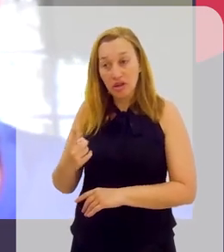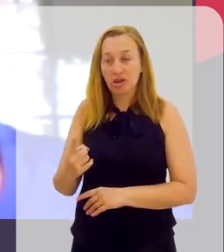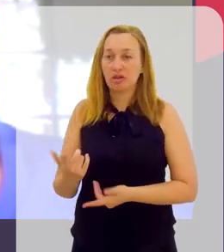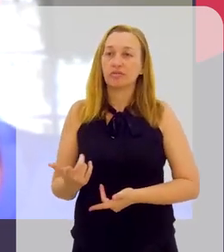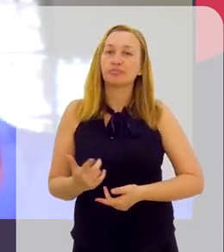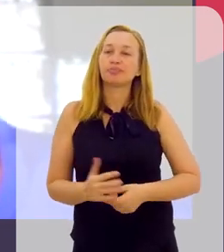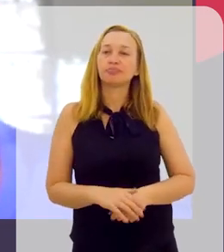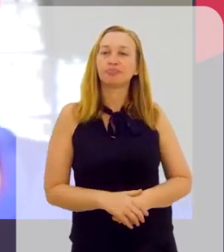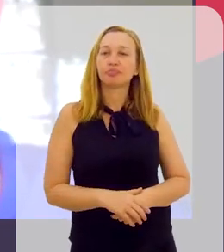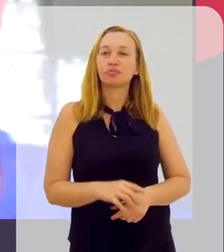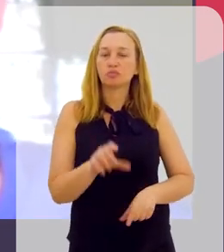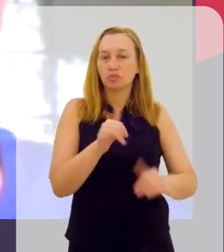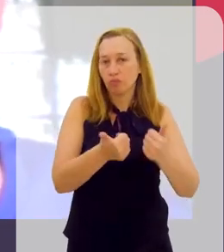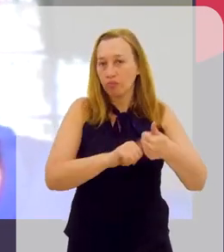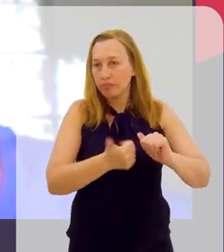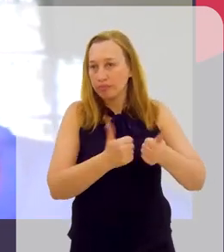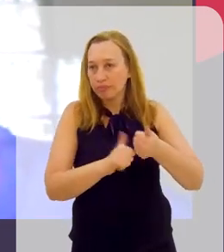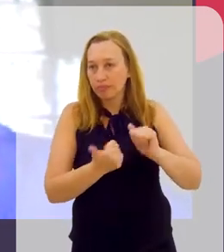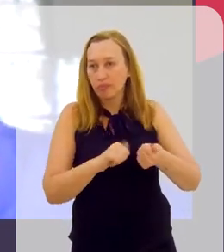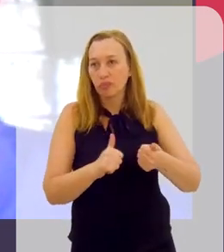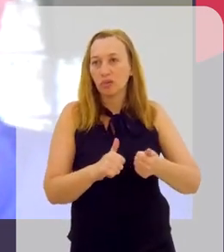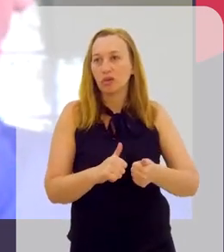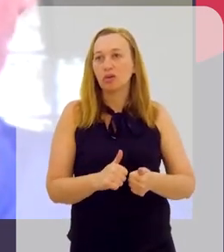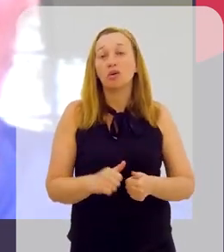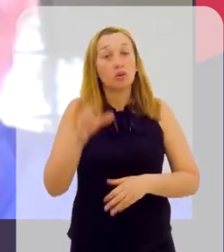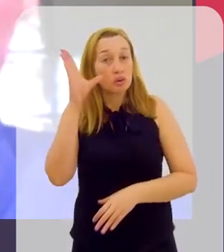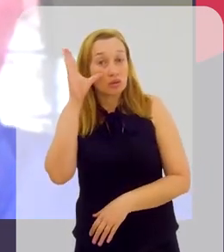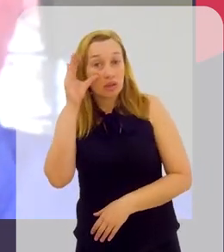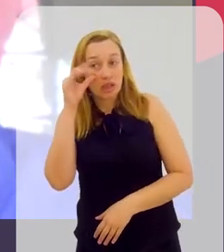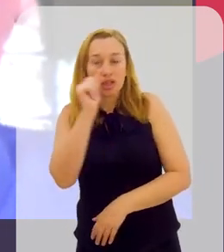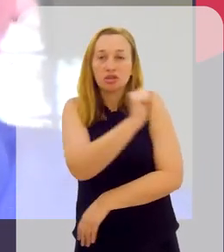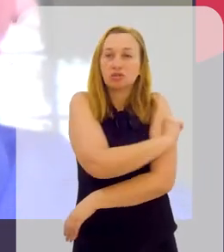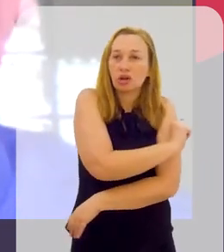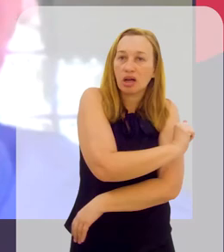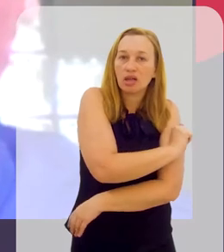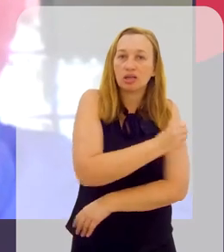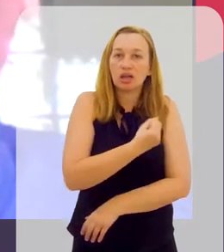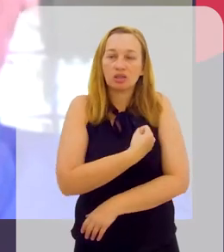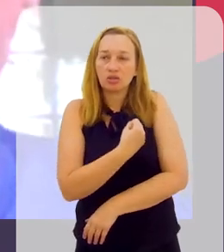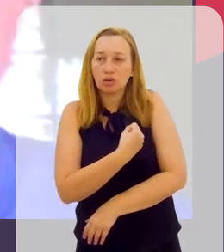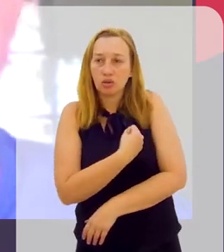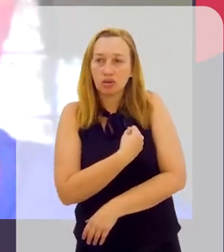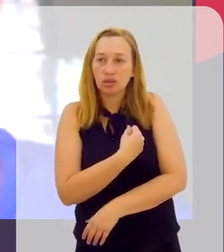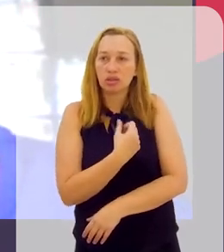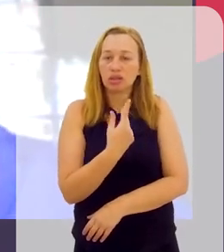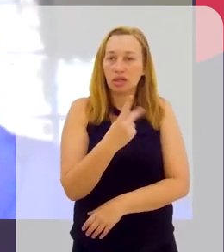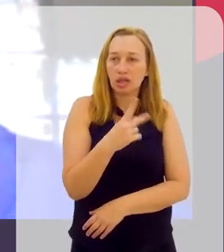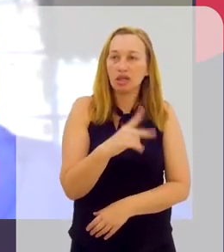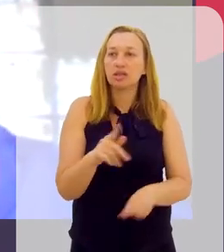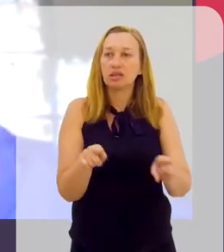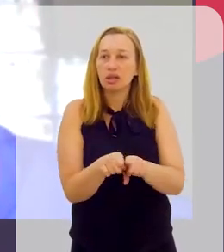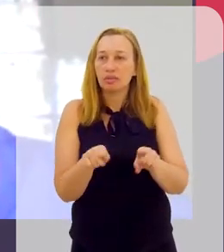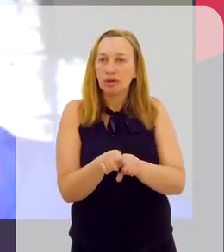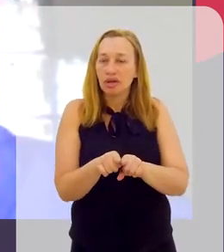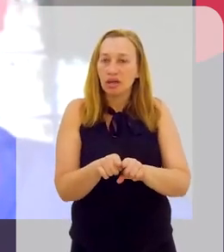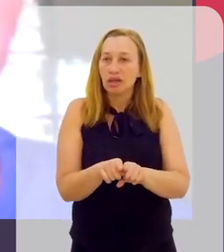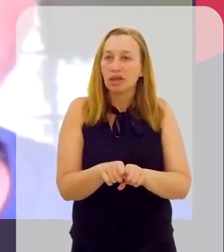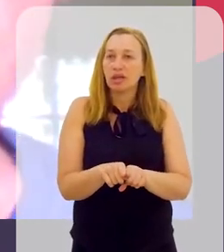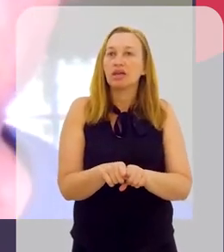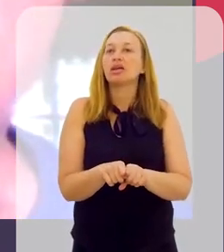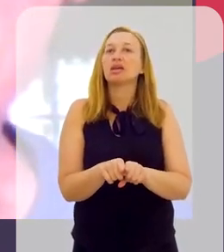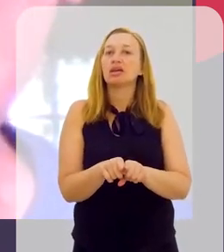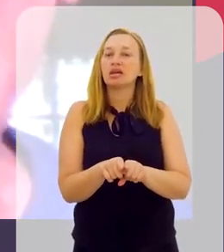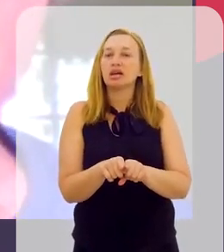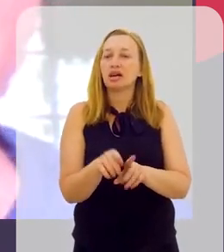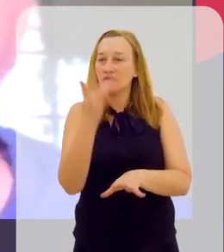processo seletivo. Então, são avaliados o interesse do aluno, o rendimento escolar e a afinidade que ele tem com as